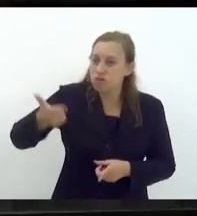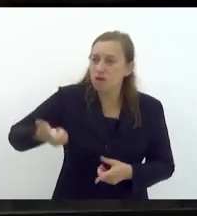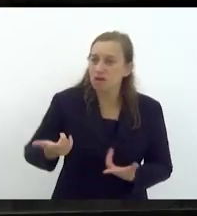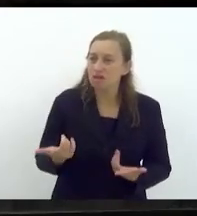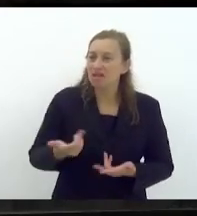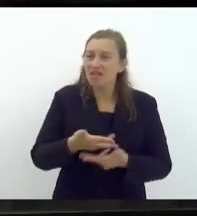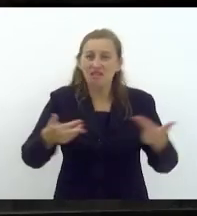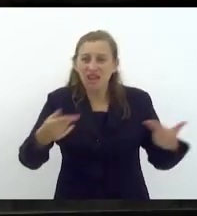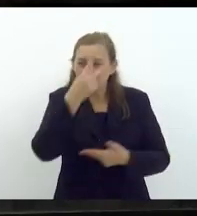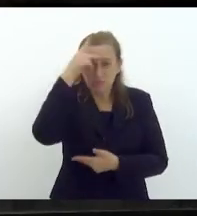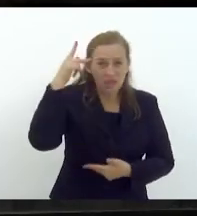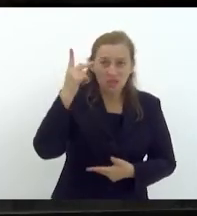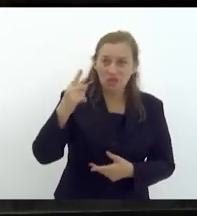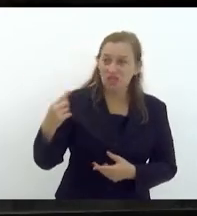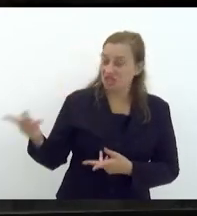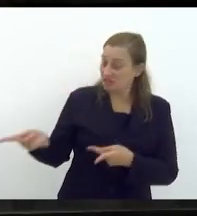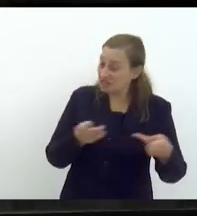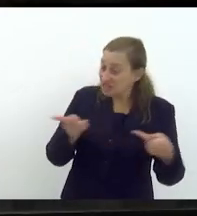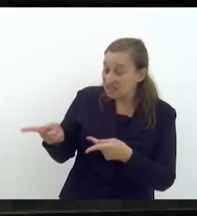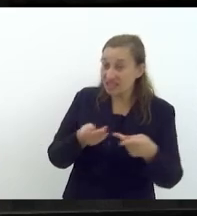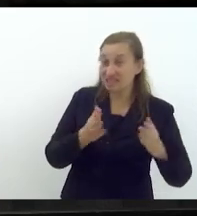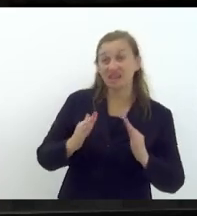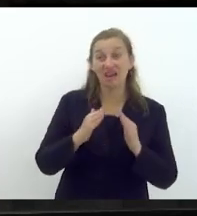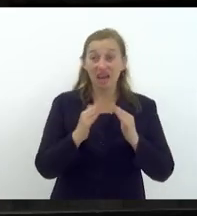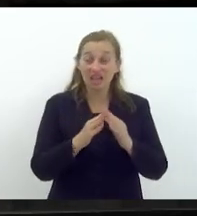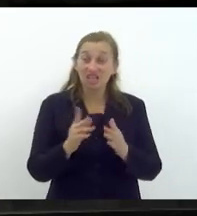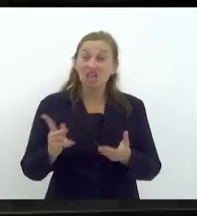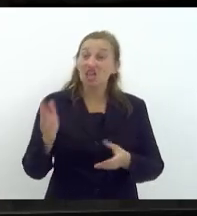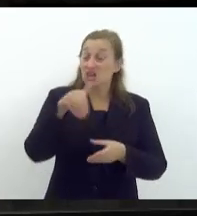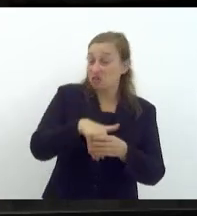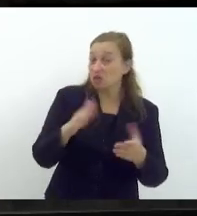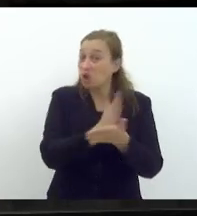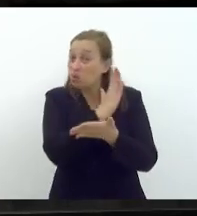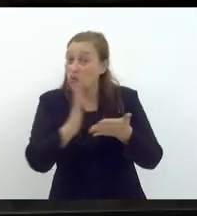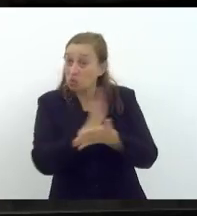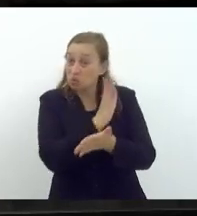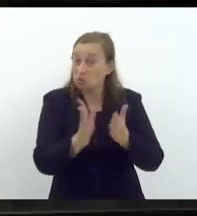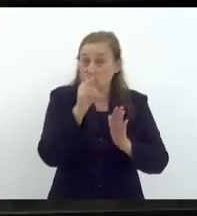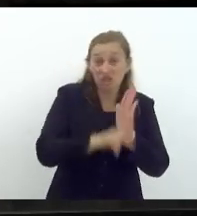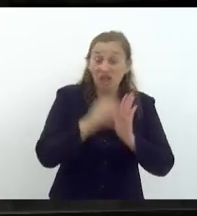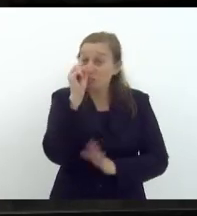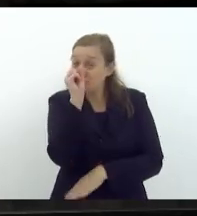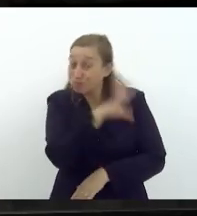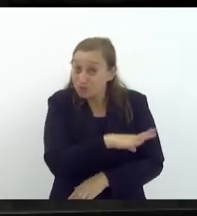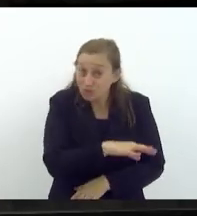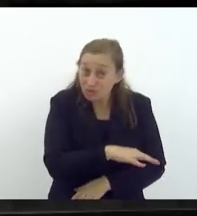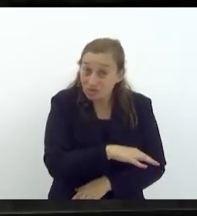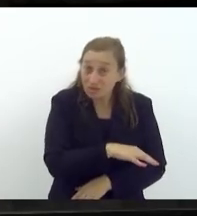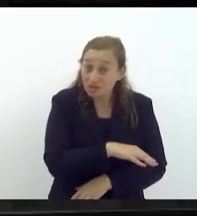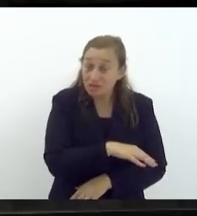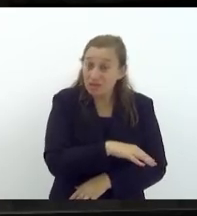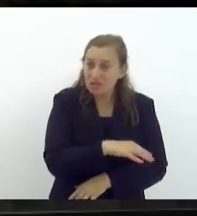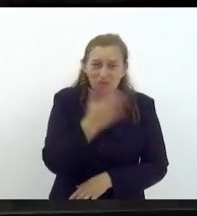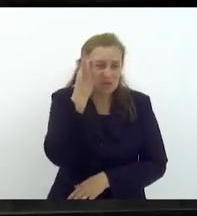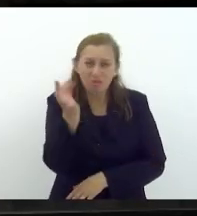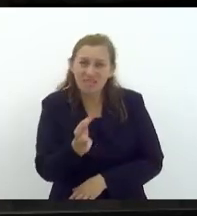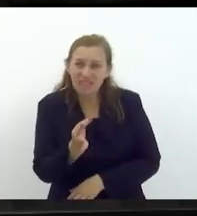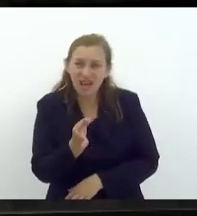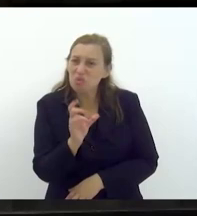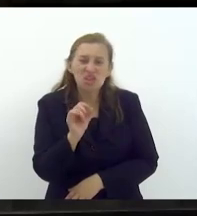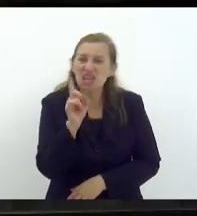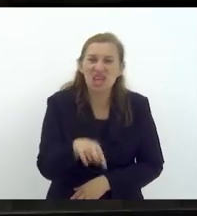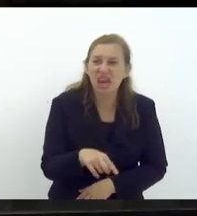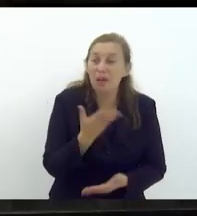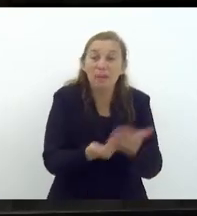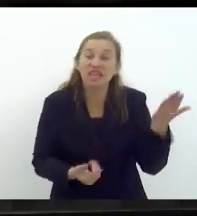muita gente que frequenta essa casa aqui que vota alguns projetos que absurdos não sabe o que é isso, não